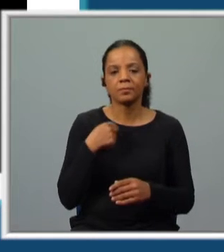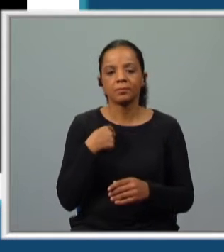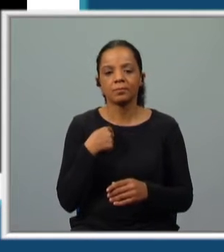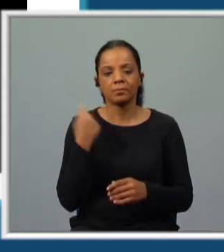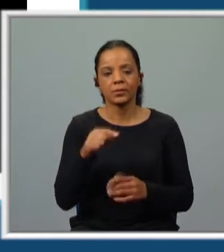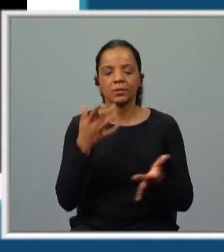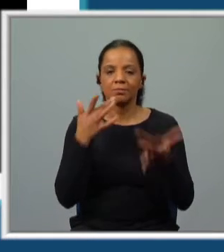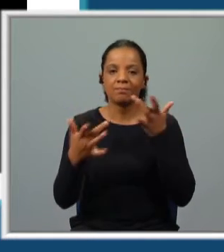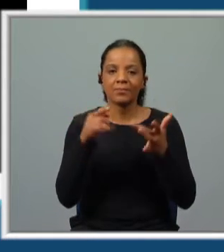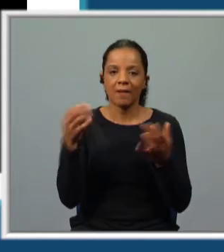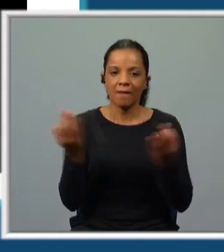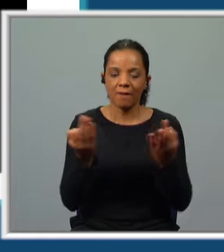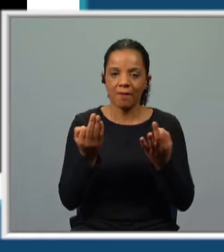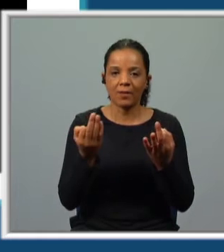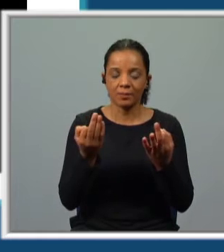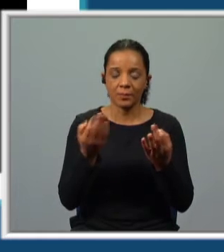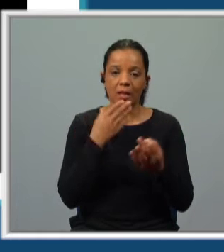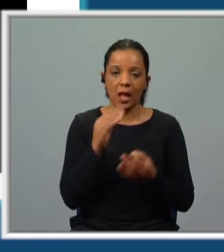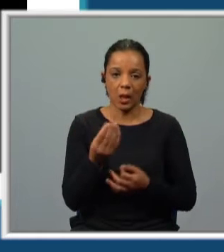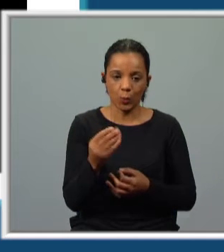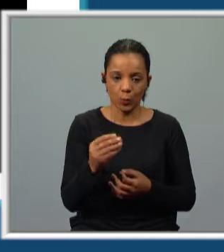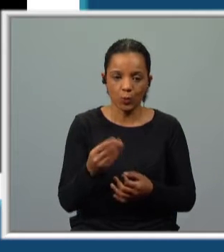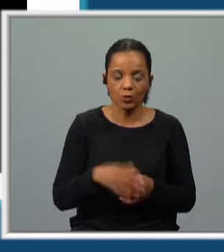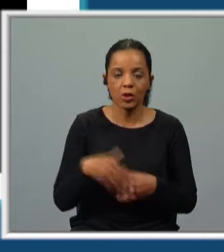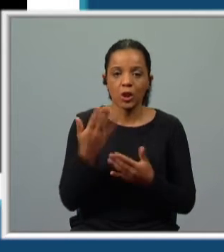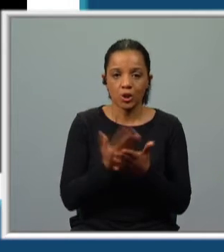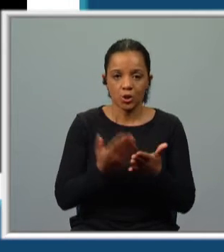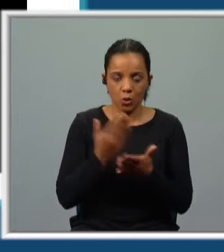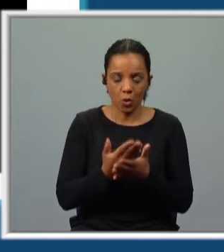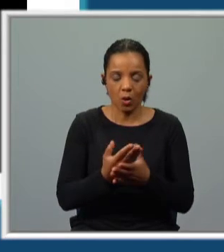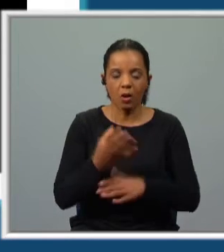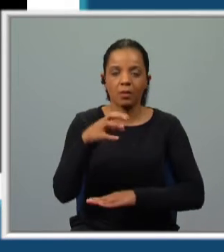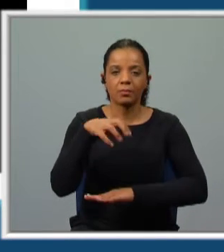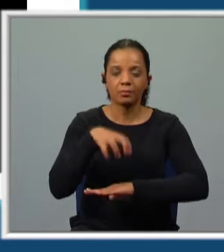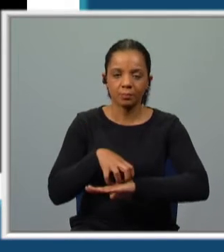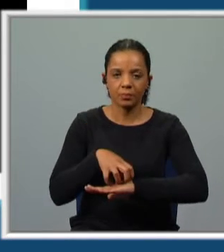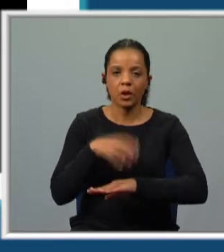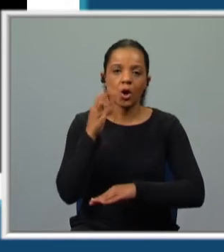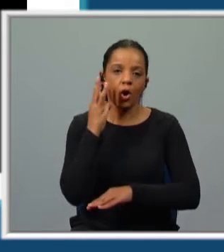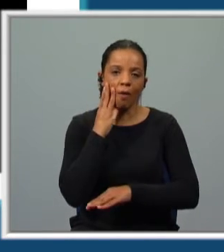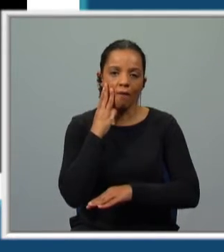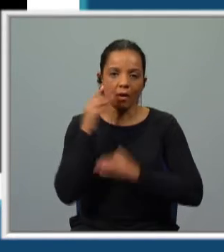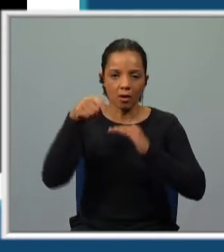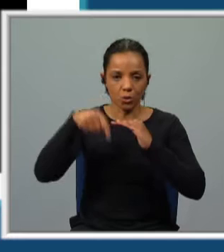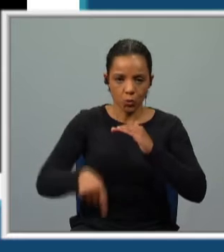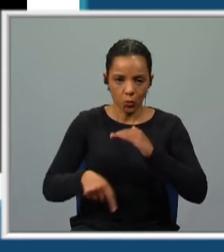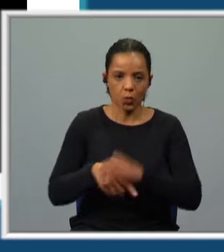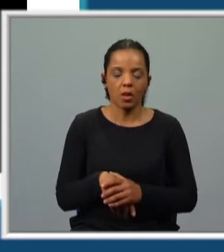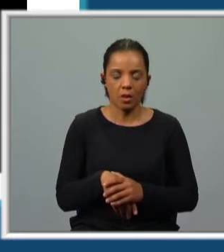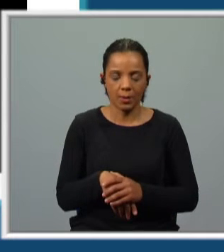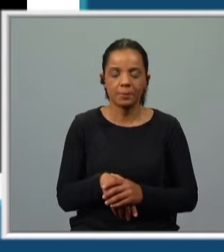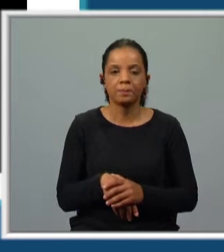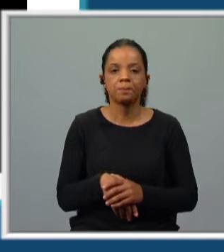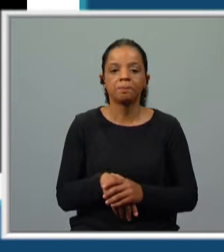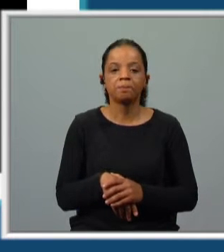representação, a tal representação da autoria dos alunos da escola do agrupamento Ovar Sul e que